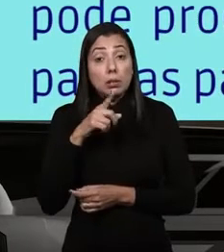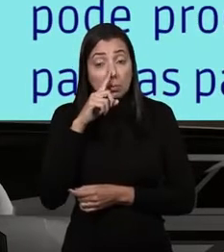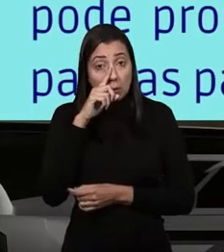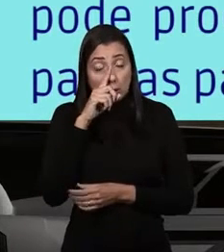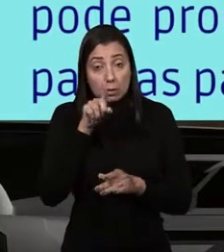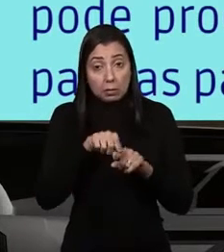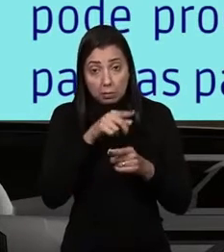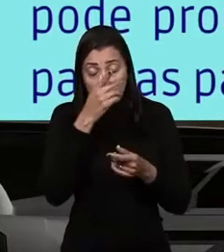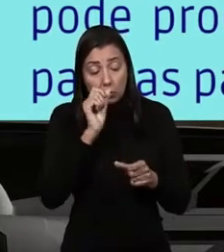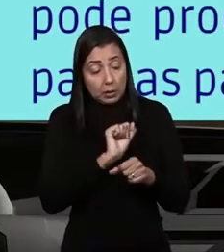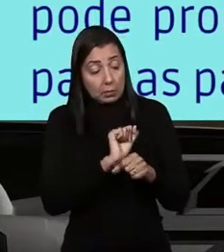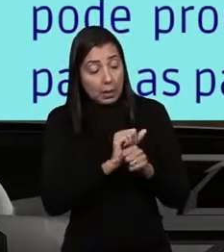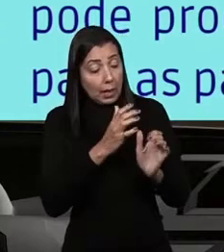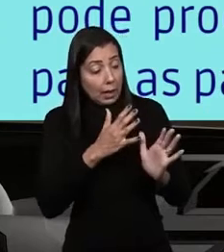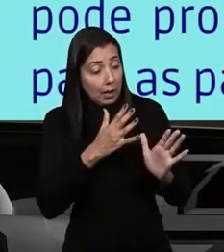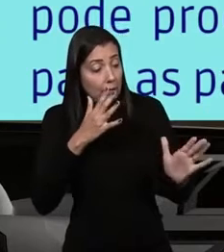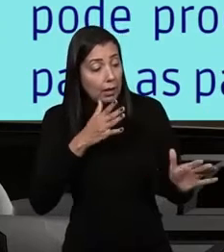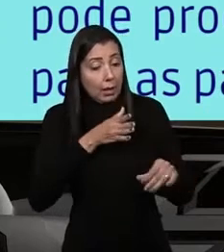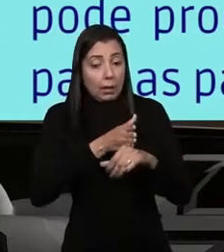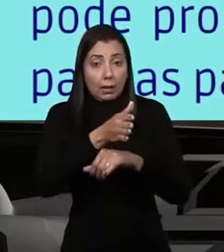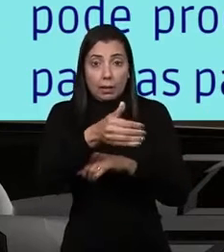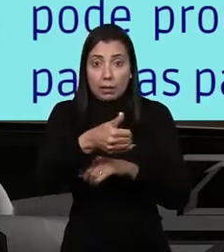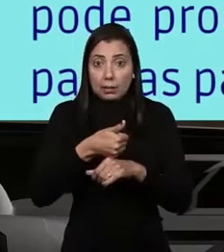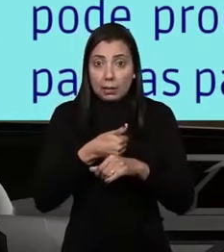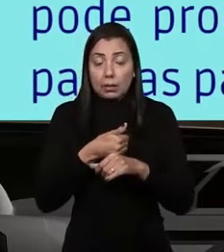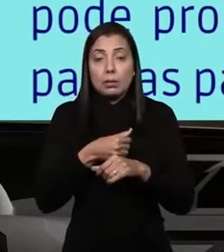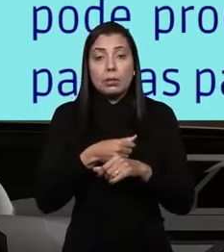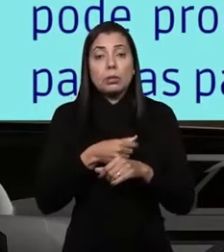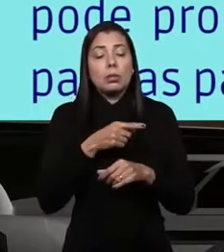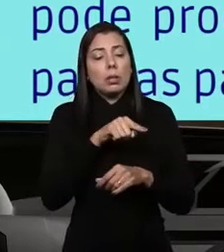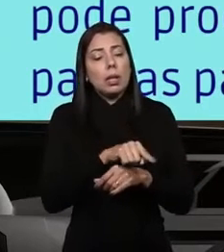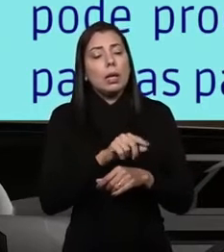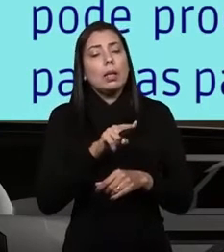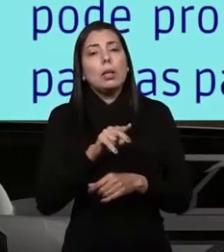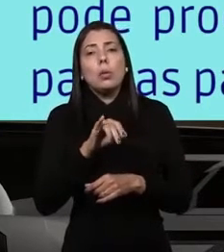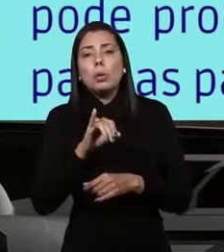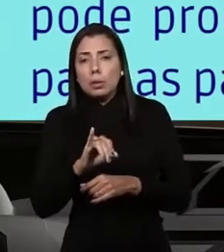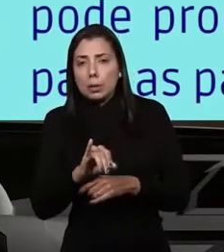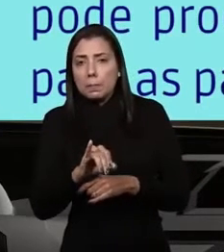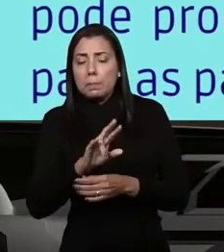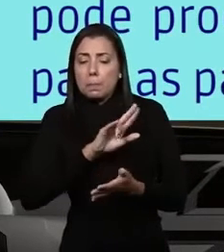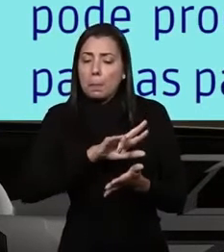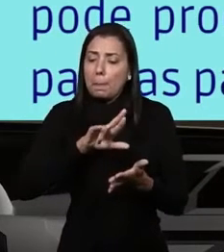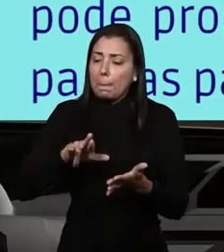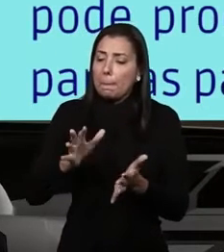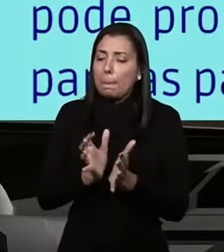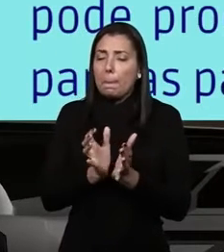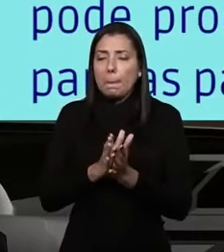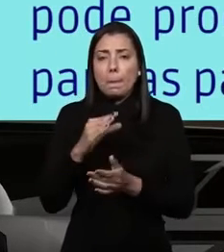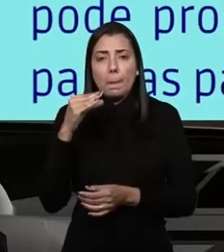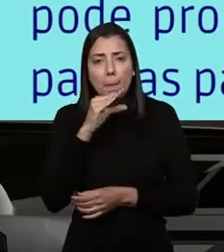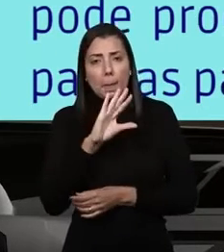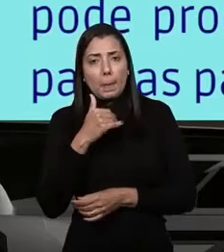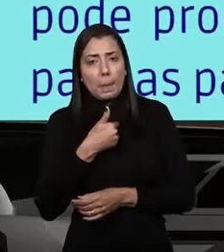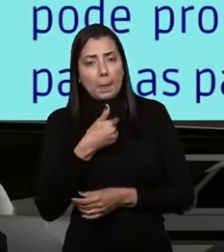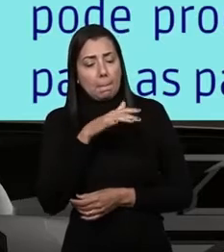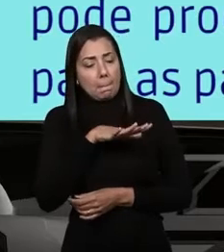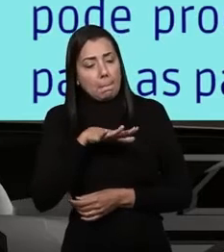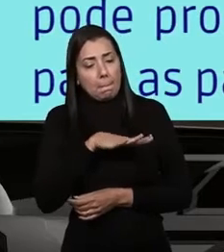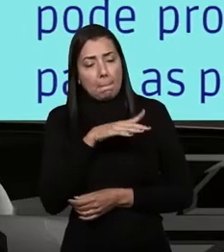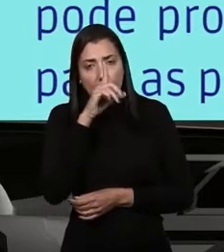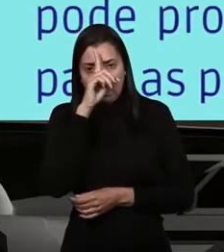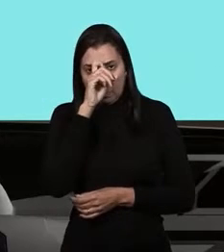para quem espera nas filas de acesso a leito, nas unidades, nas diversas unidades de urgência que nós temos pelos hospitais.